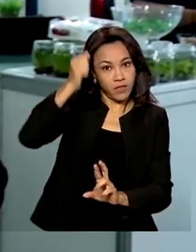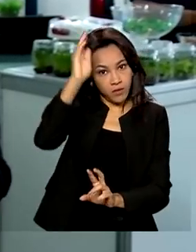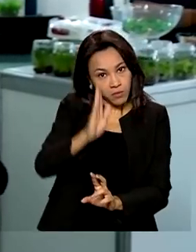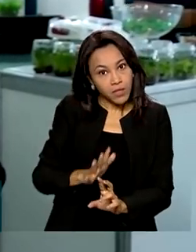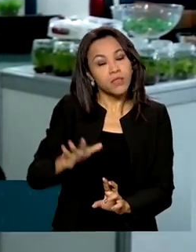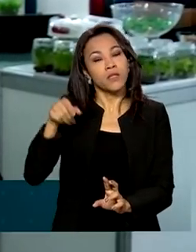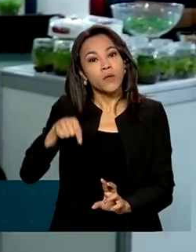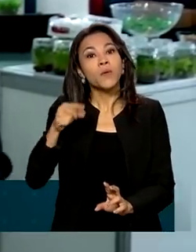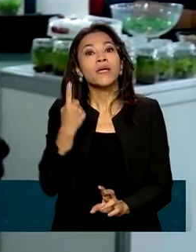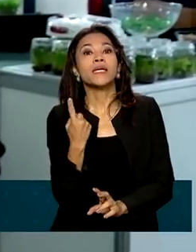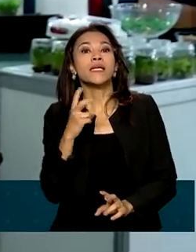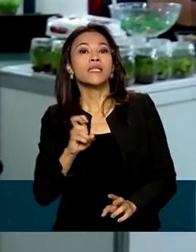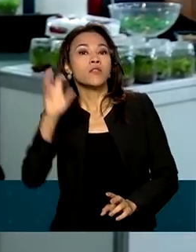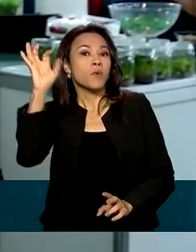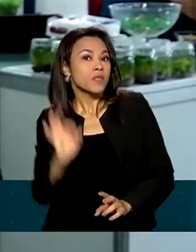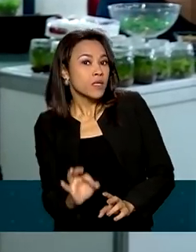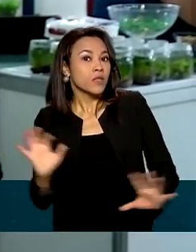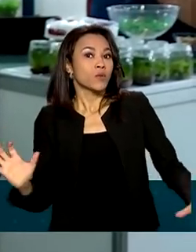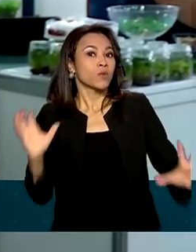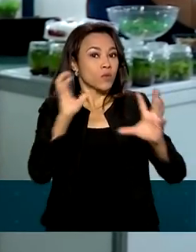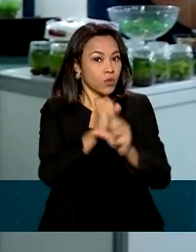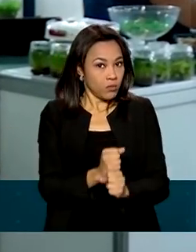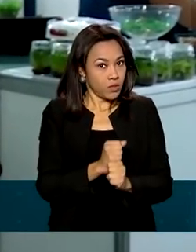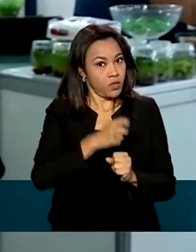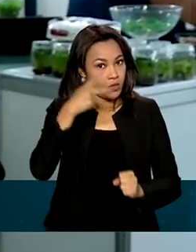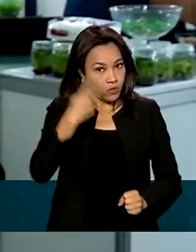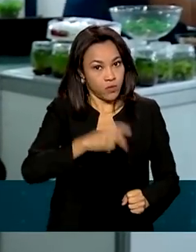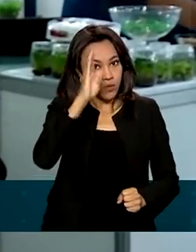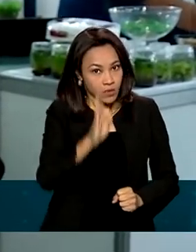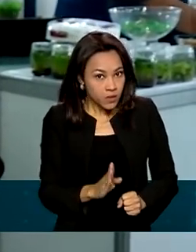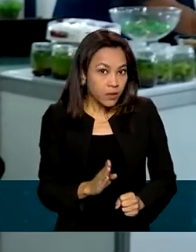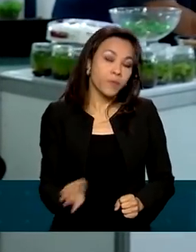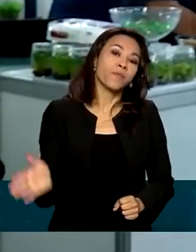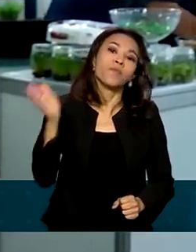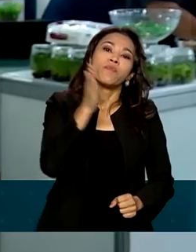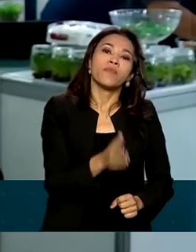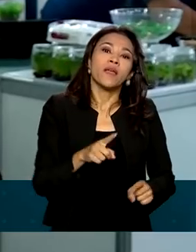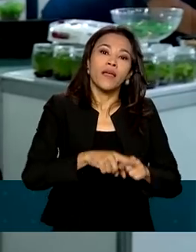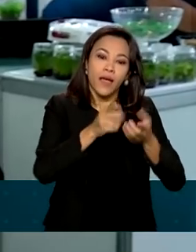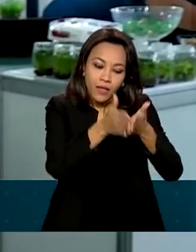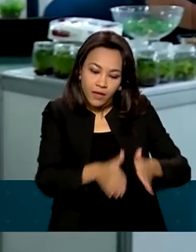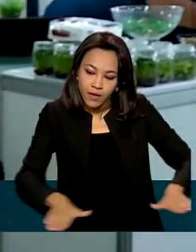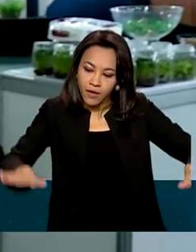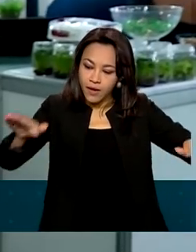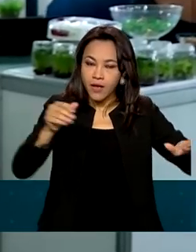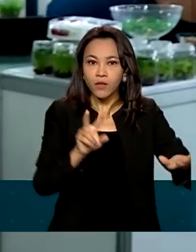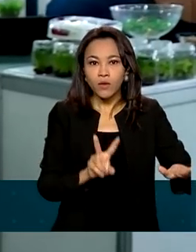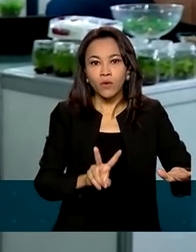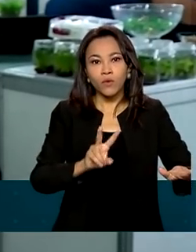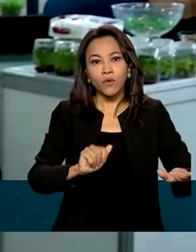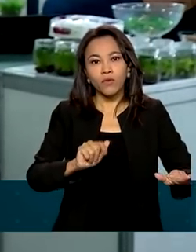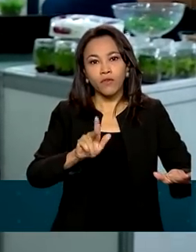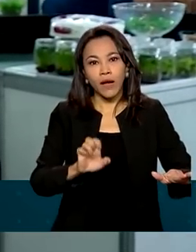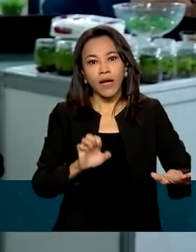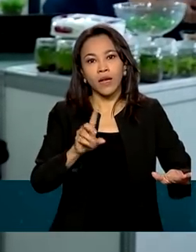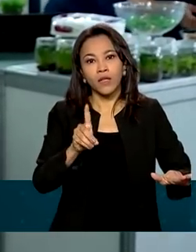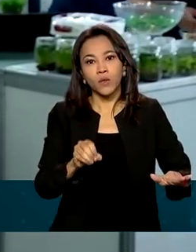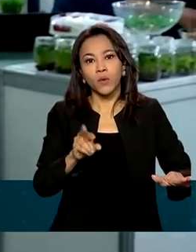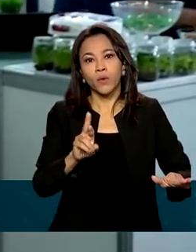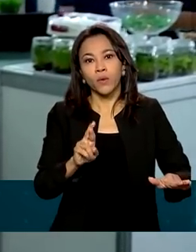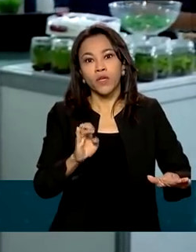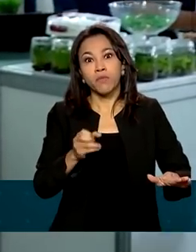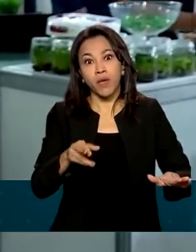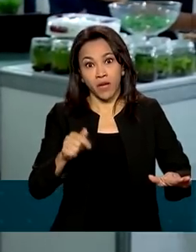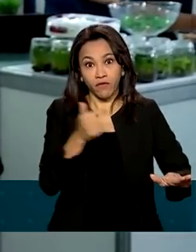de 15% do total produzido no Brasil. E a região do Vale do Ribeira, que reúne 22 municípios